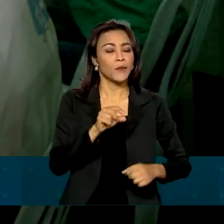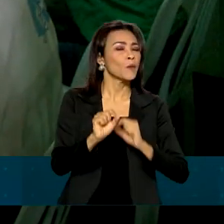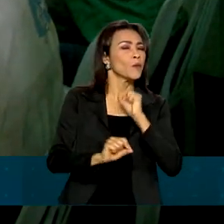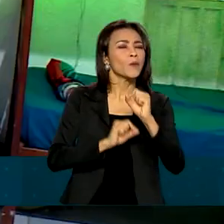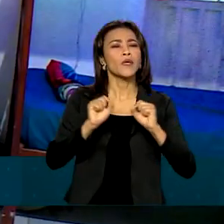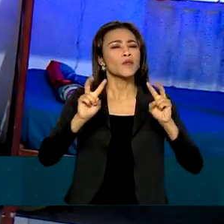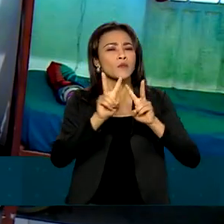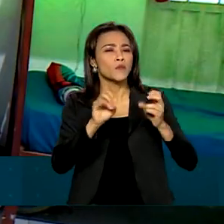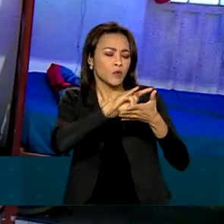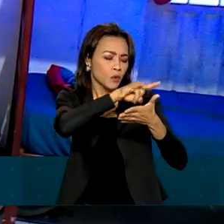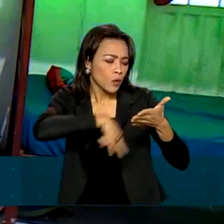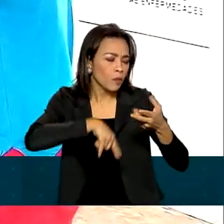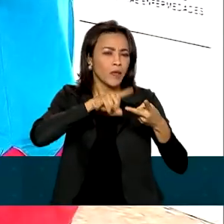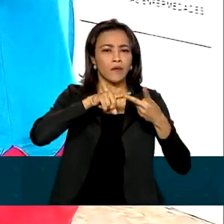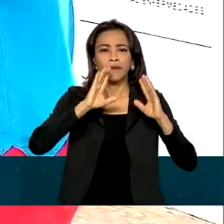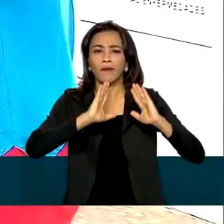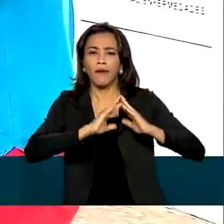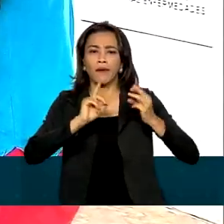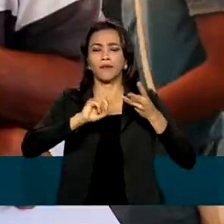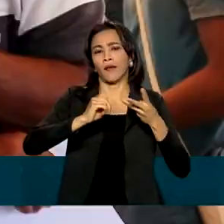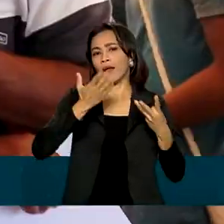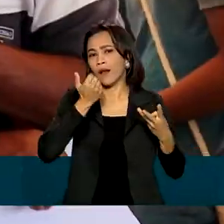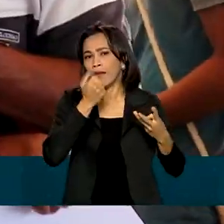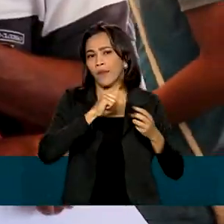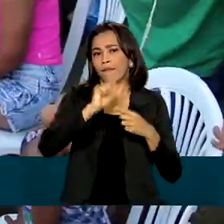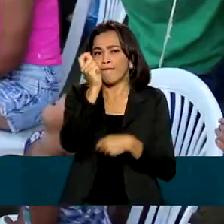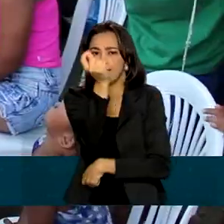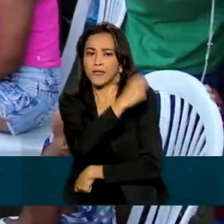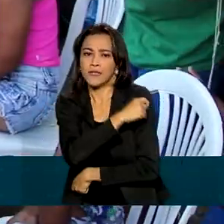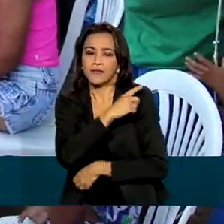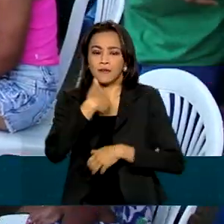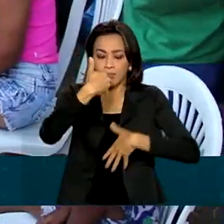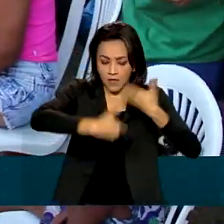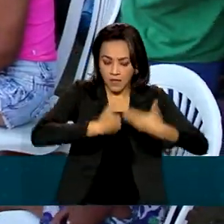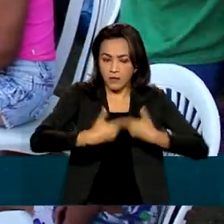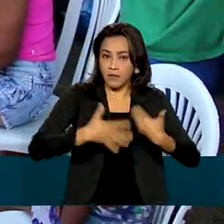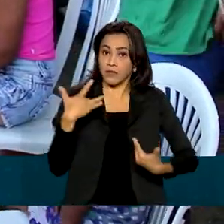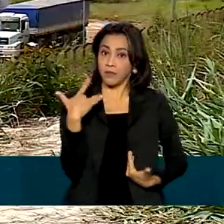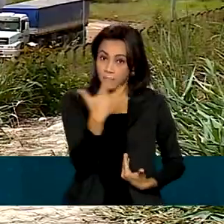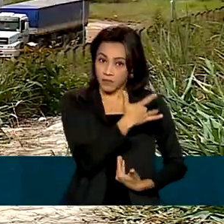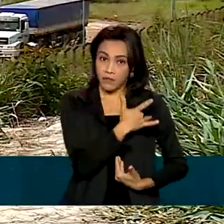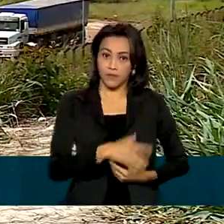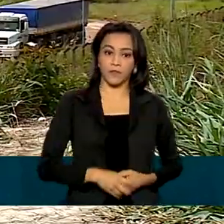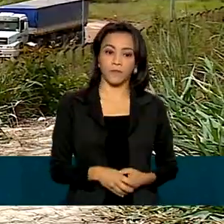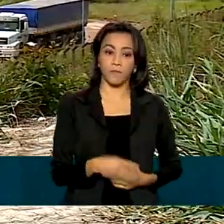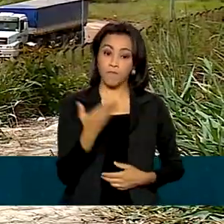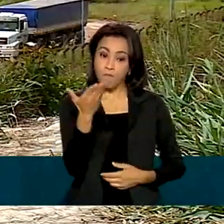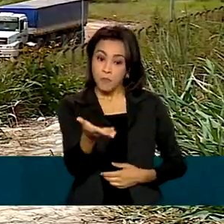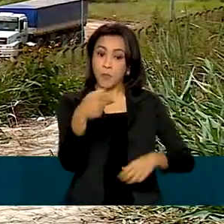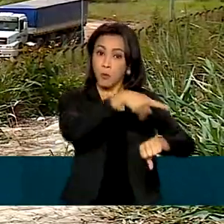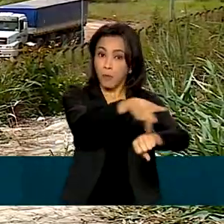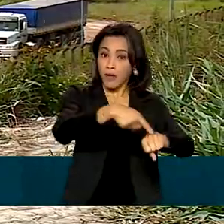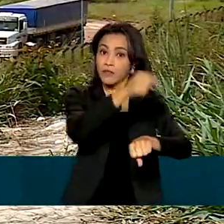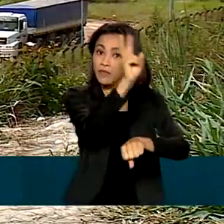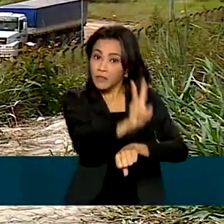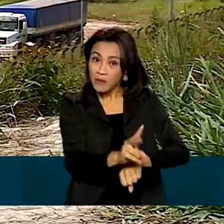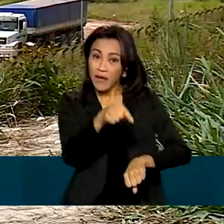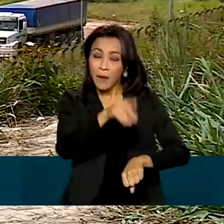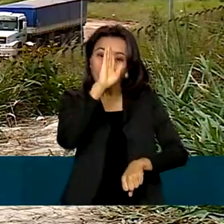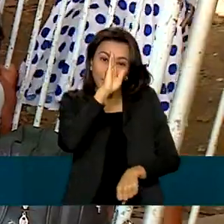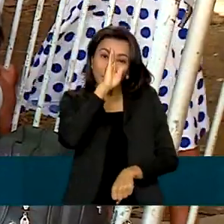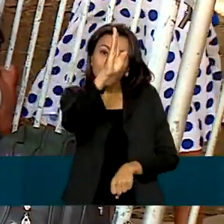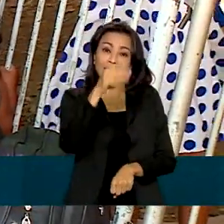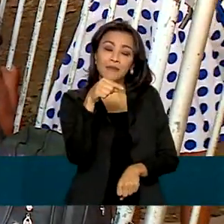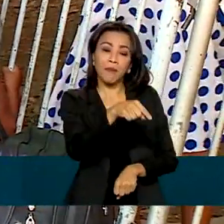documentação, abrigo, alimentação, vacinação e atendimento de saúde. A Venezuela é o principal país de